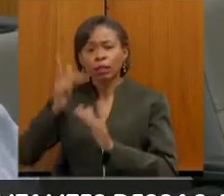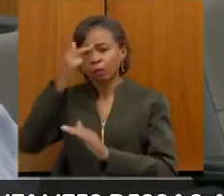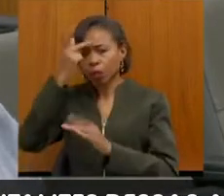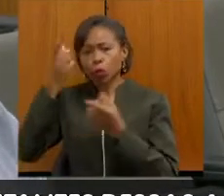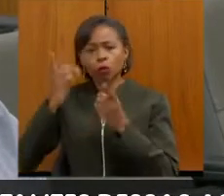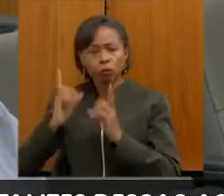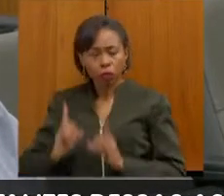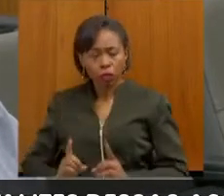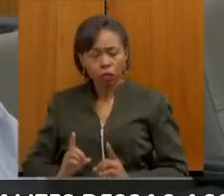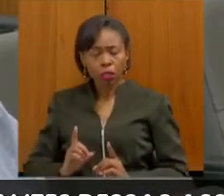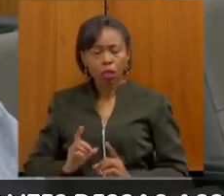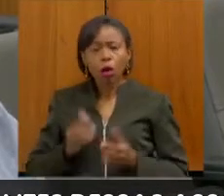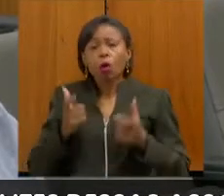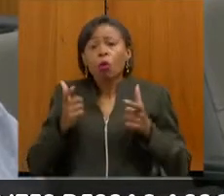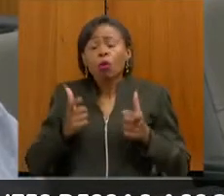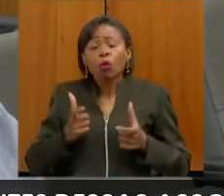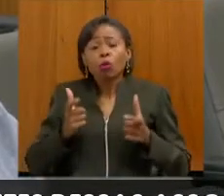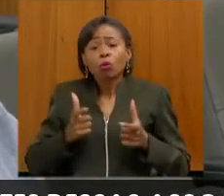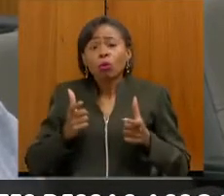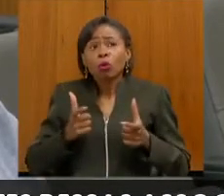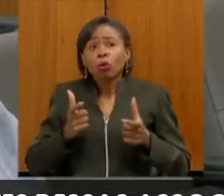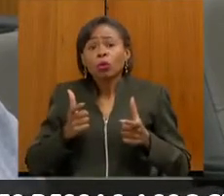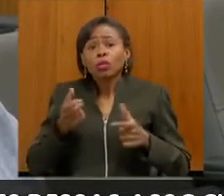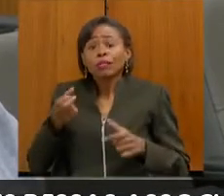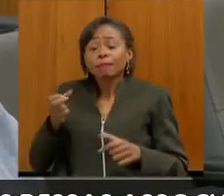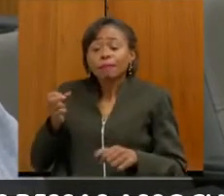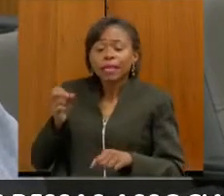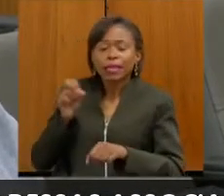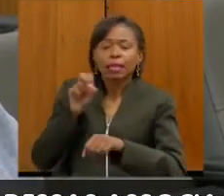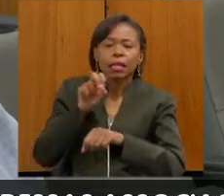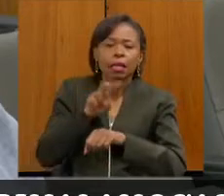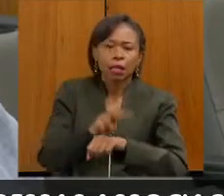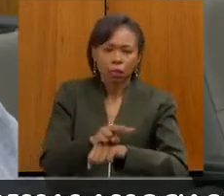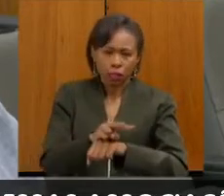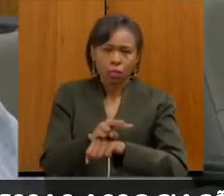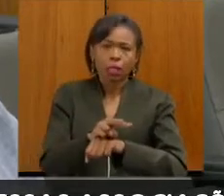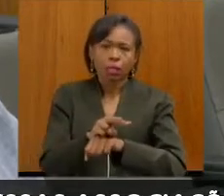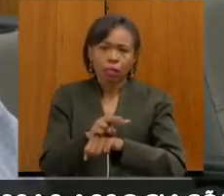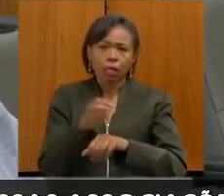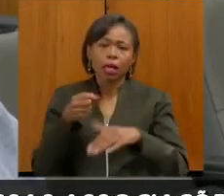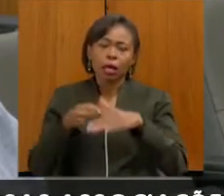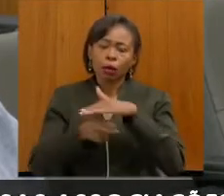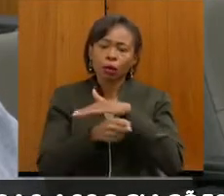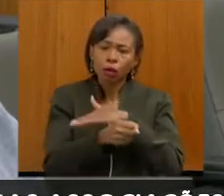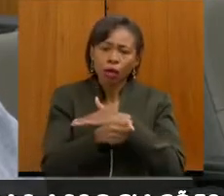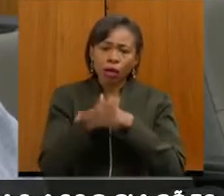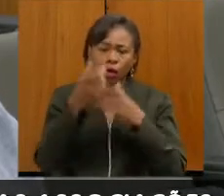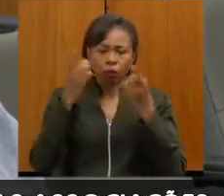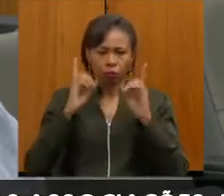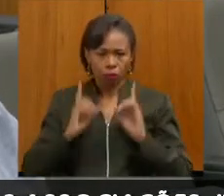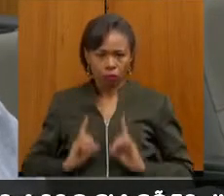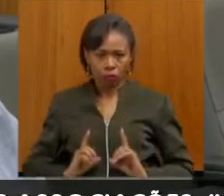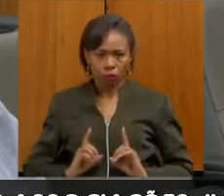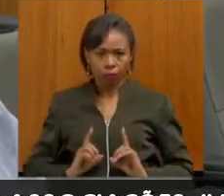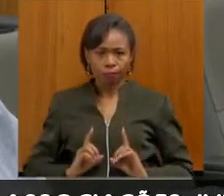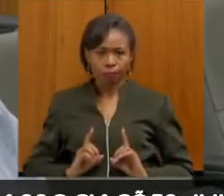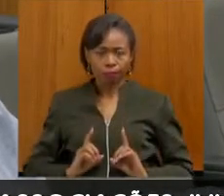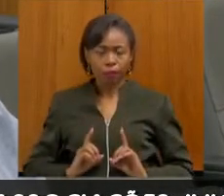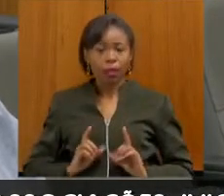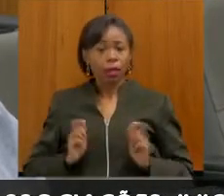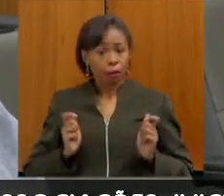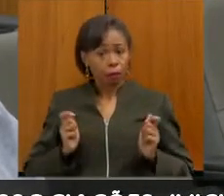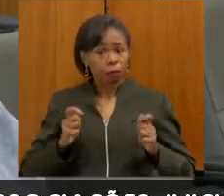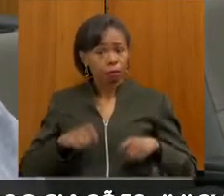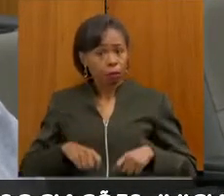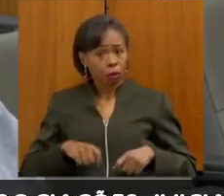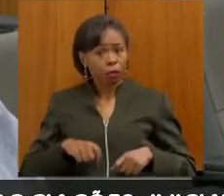onde nós vamos estar inserindo este público. Porque aí nós vamos encontrar